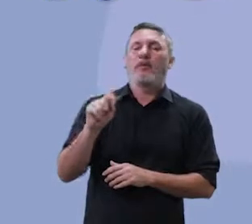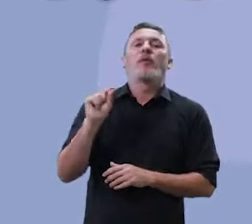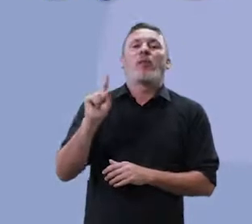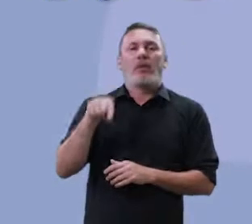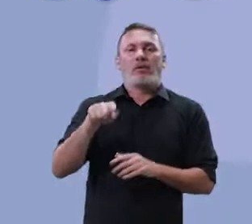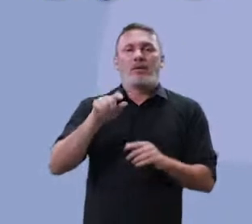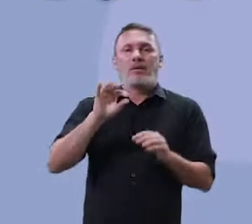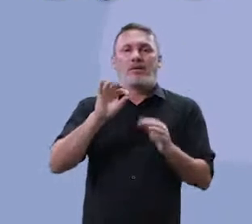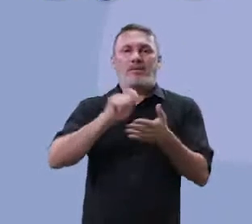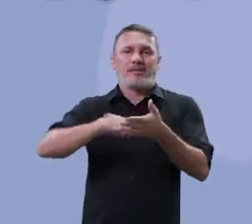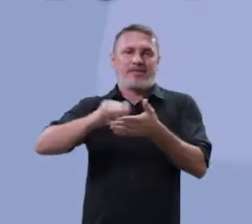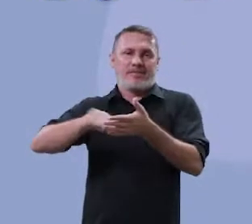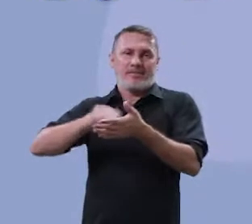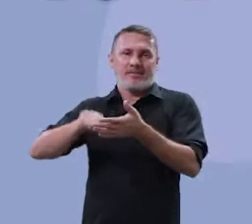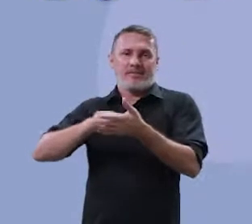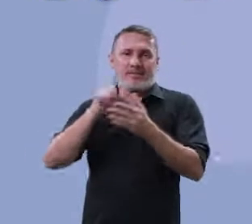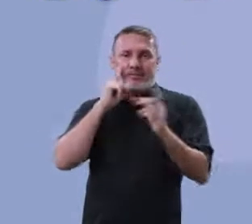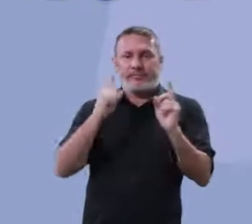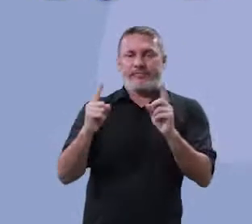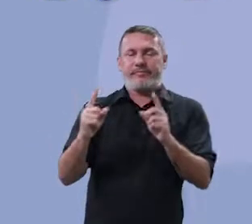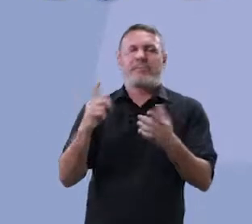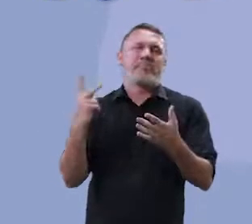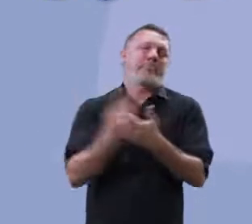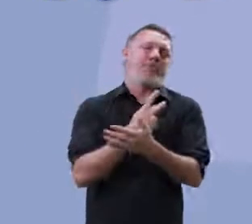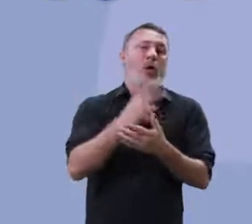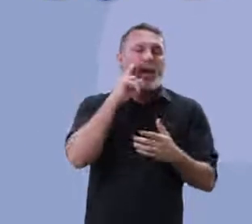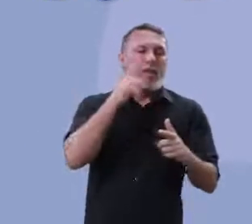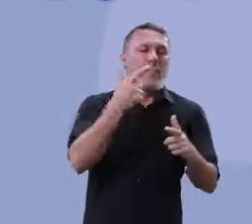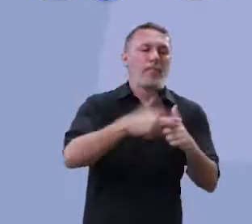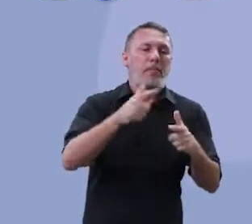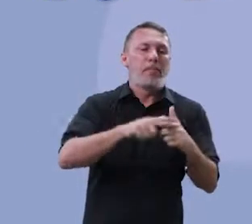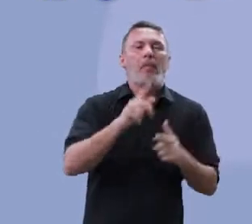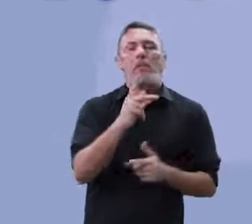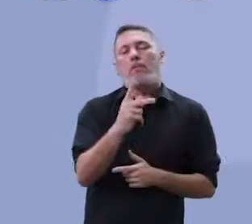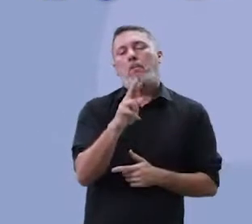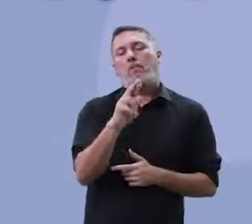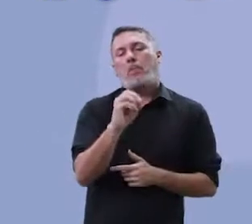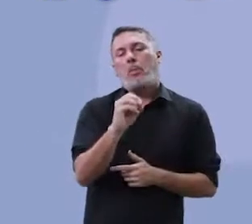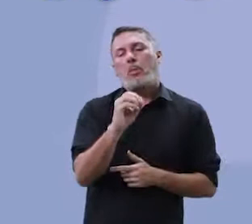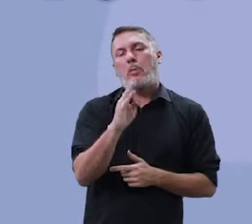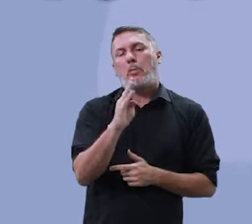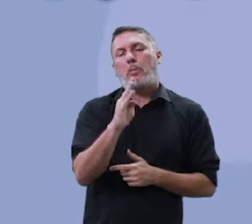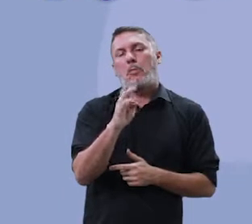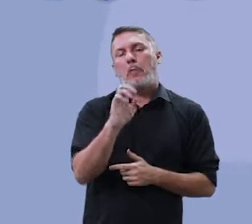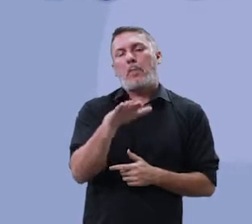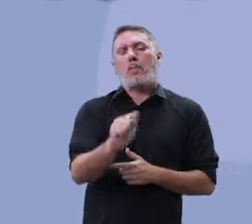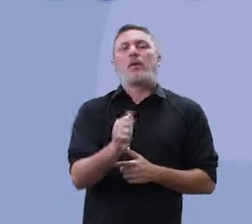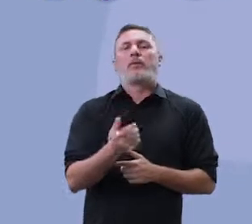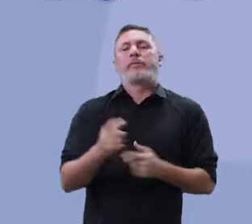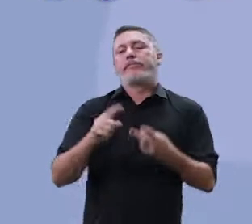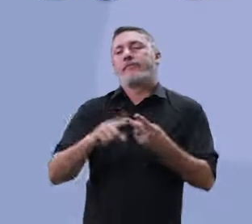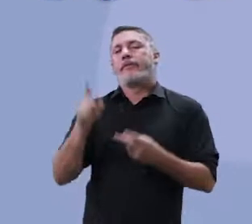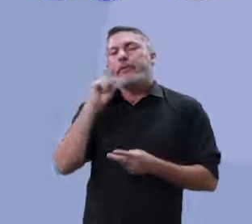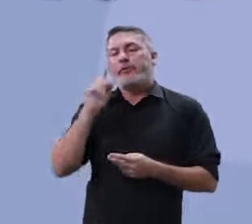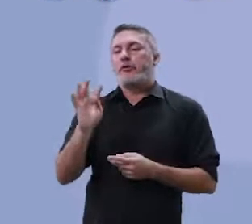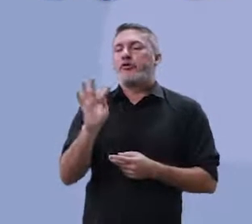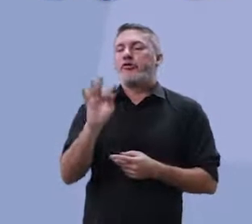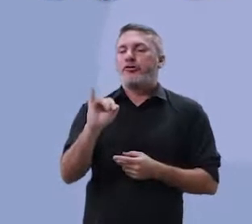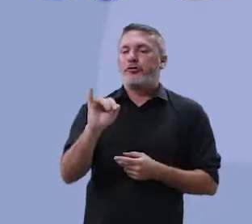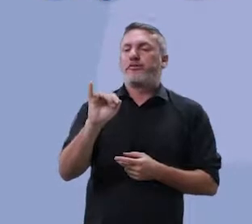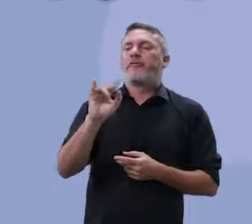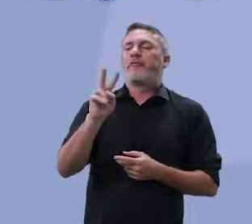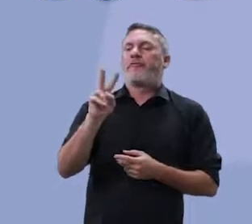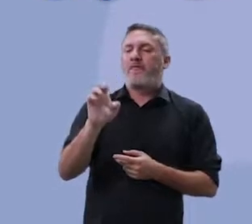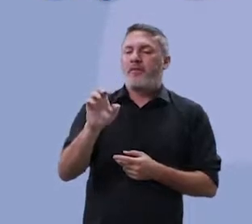Percebam que nessa ortografia aí, ele escreveu pobrema. Ele escreveu tivéssemos. Olha lá a questão do